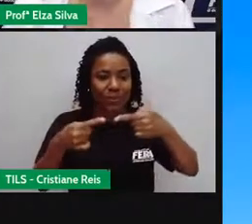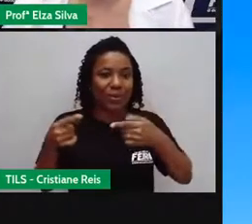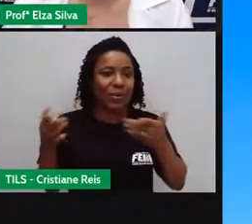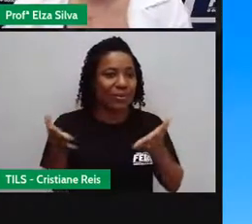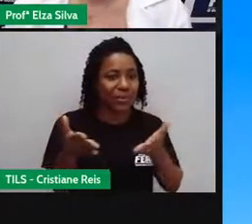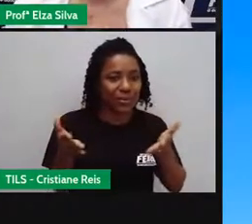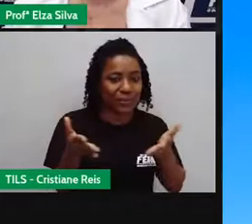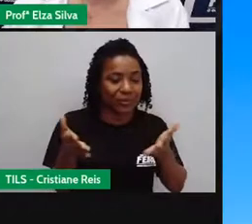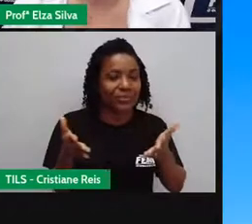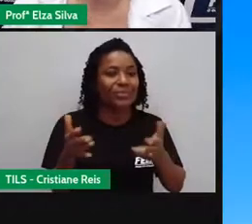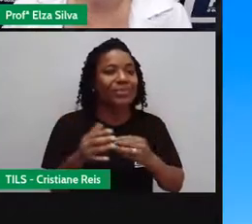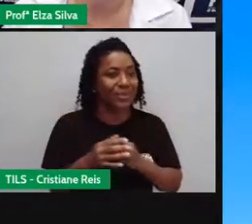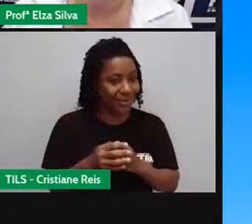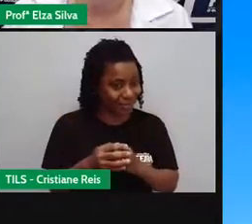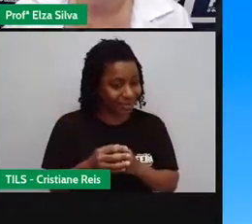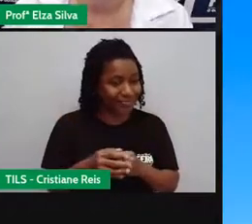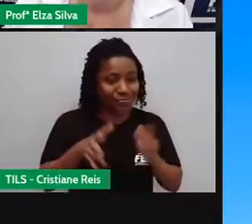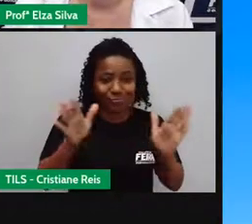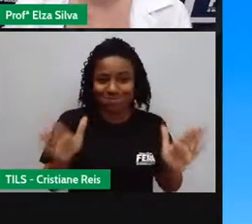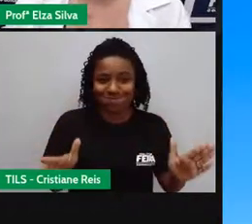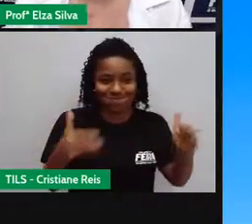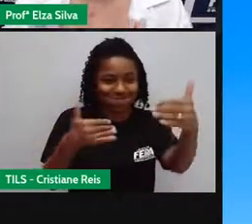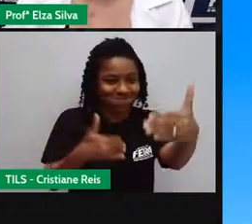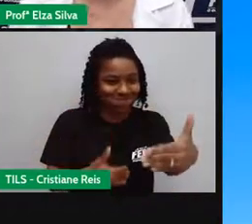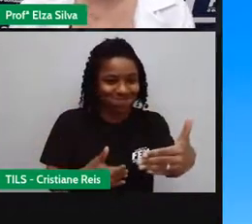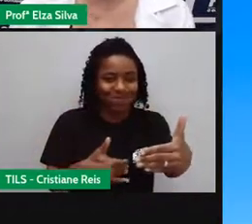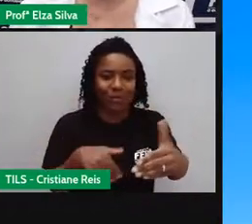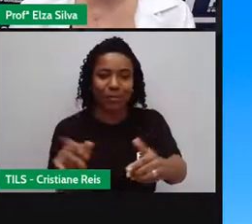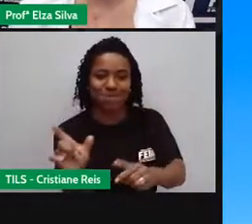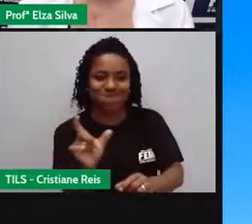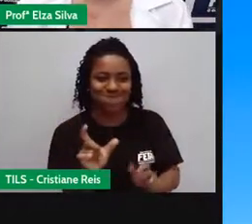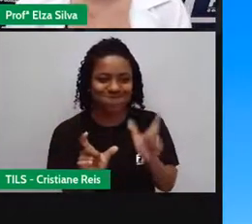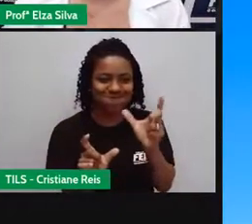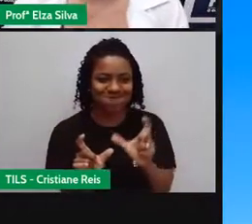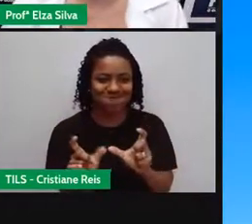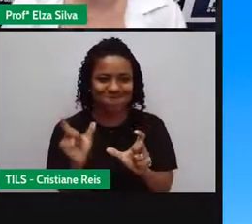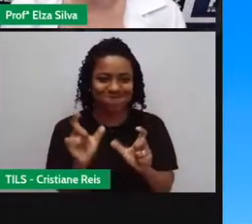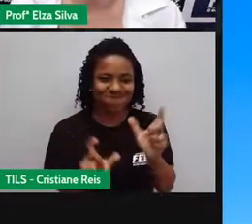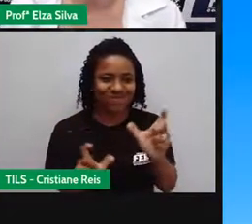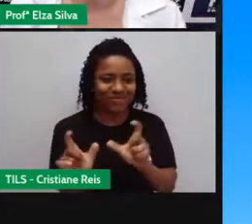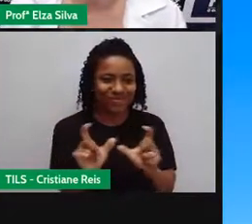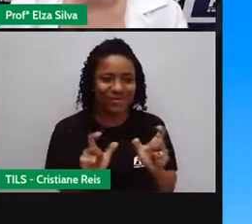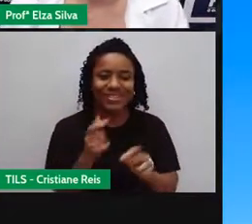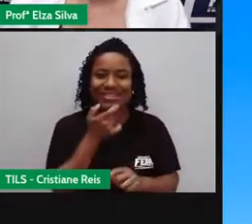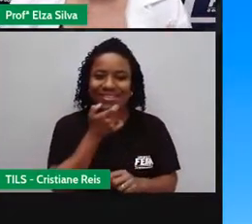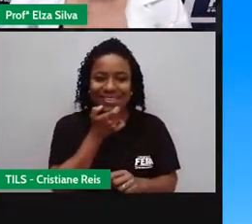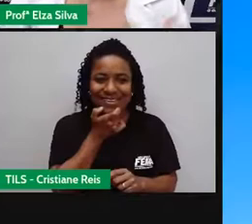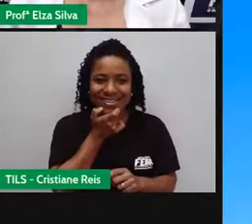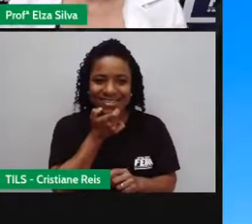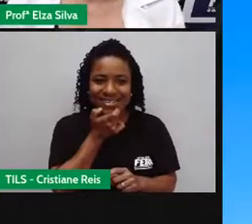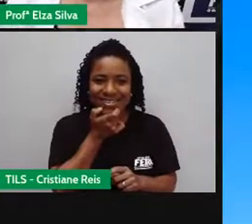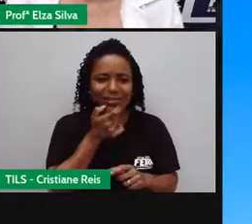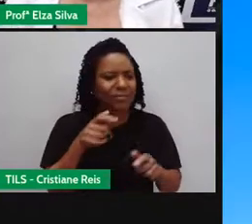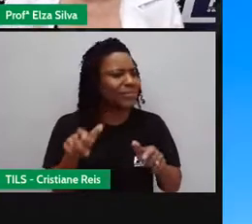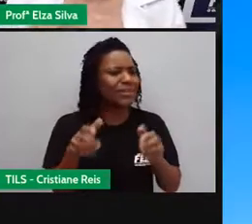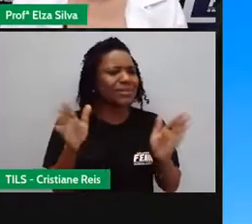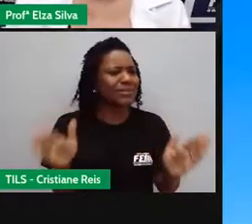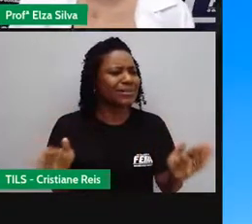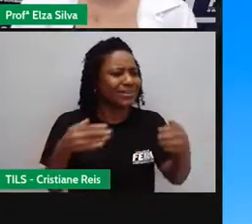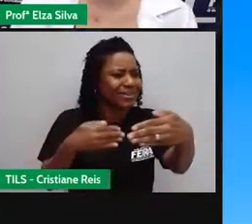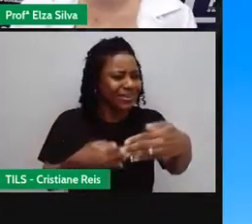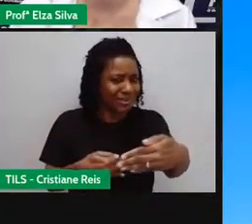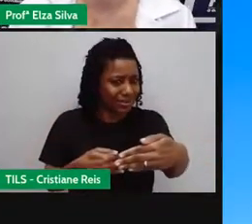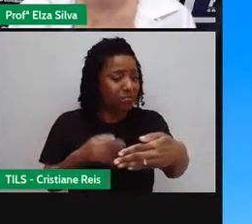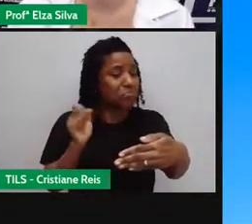de hoje Uma Lexical Box Que é uma caixa De vocabulário Essa caixa Você pode